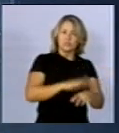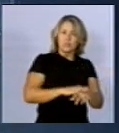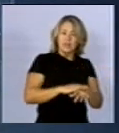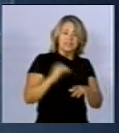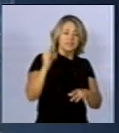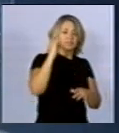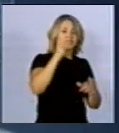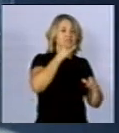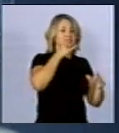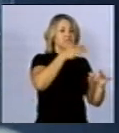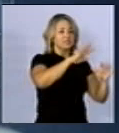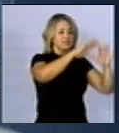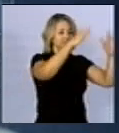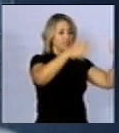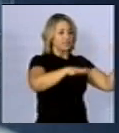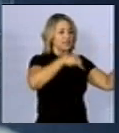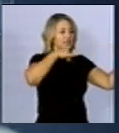campo,